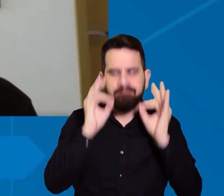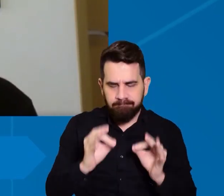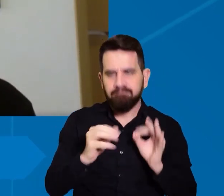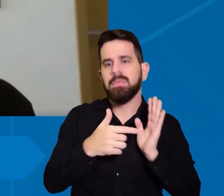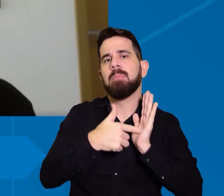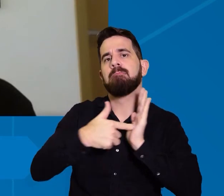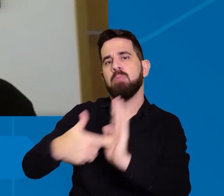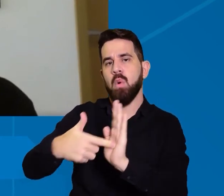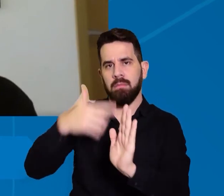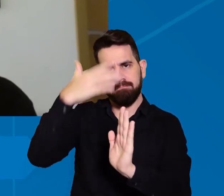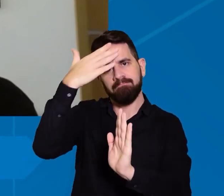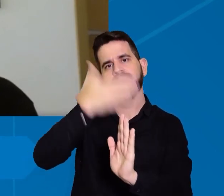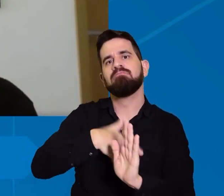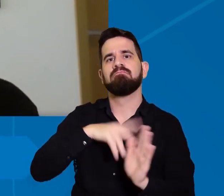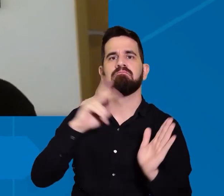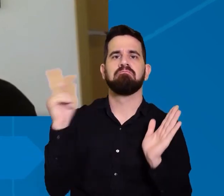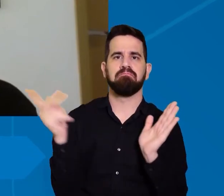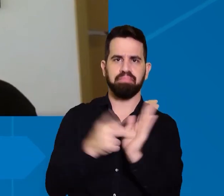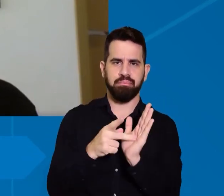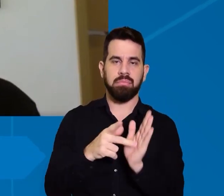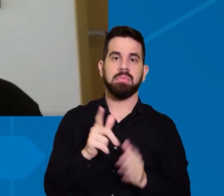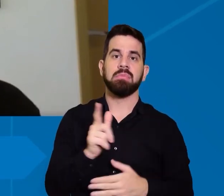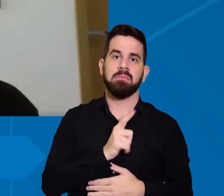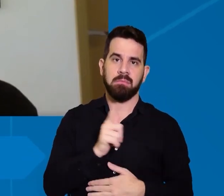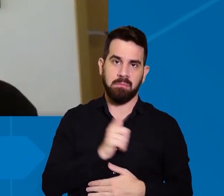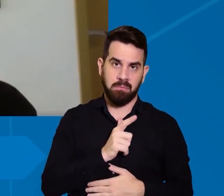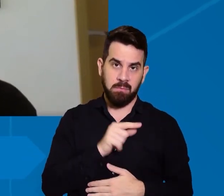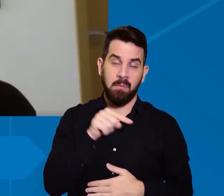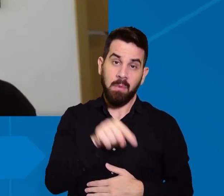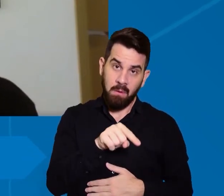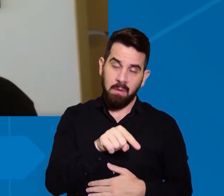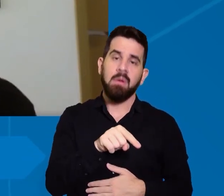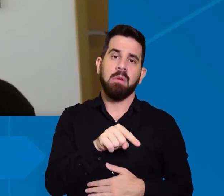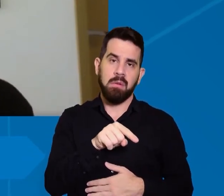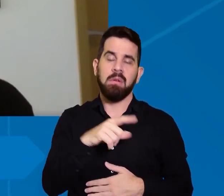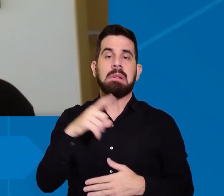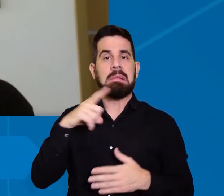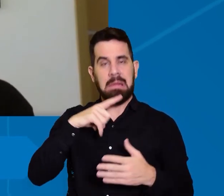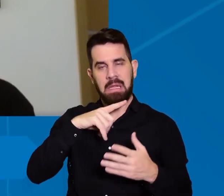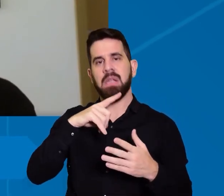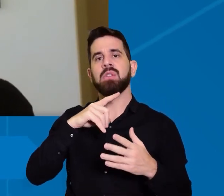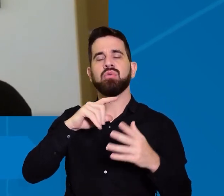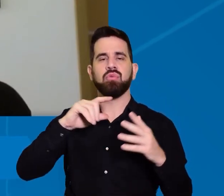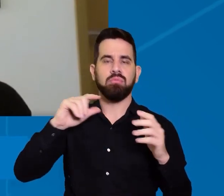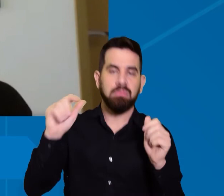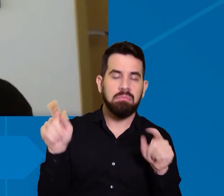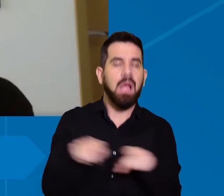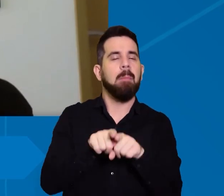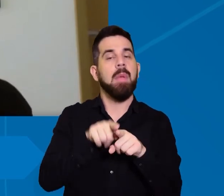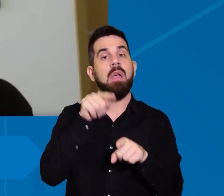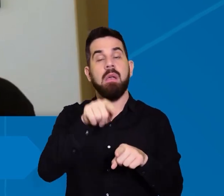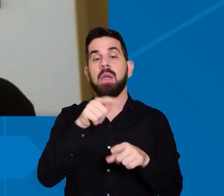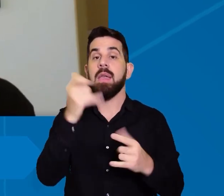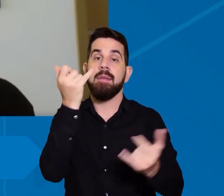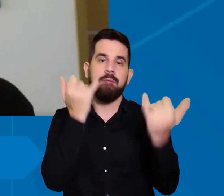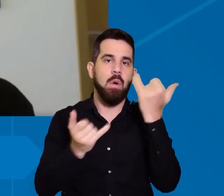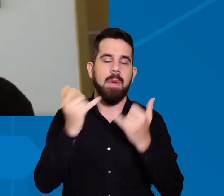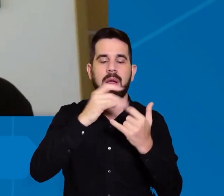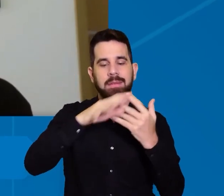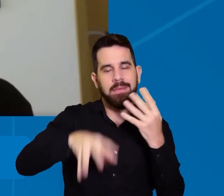esse dado é importante e além disso ele pega esse dado e agrega informações do tipo olha